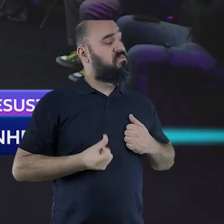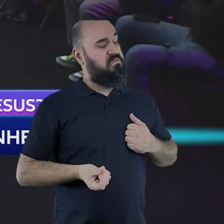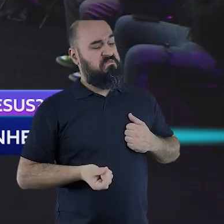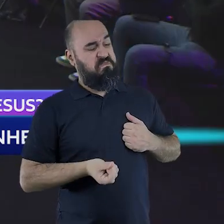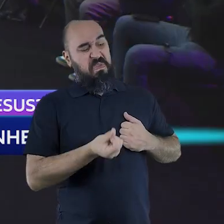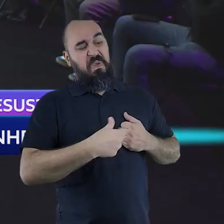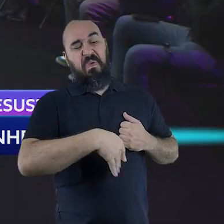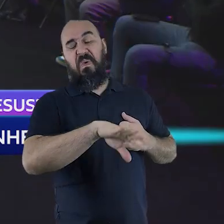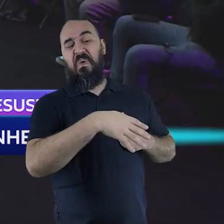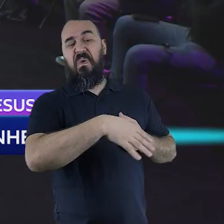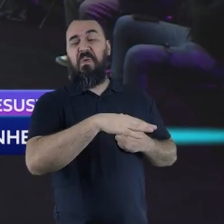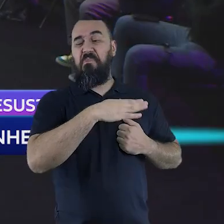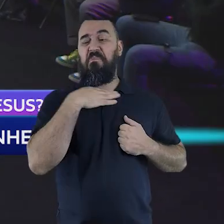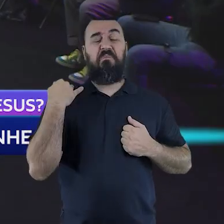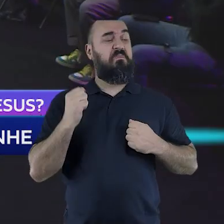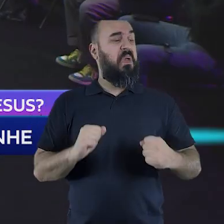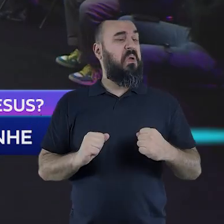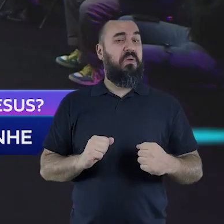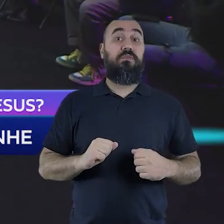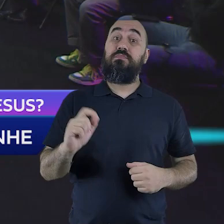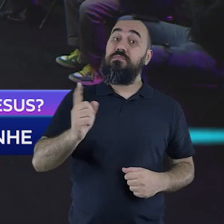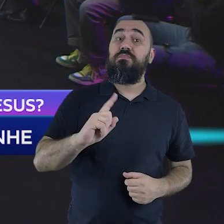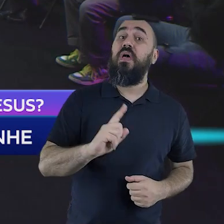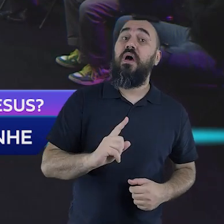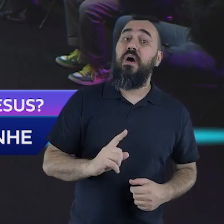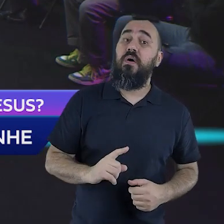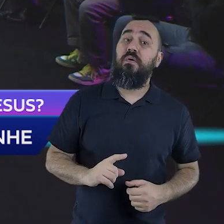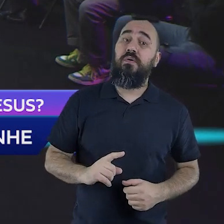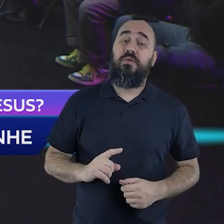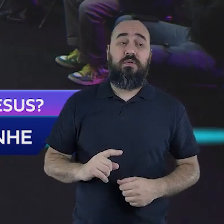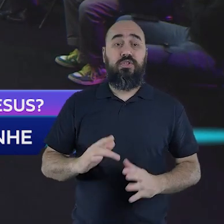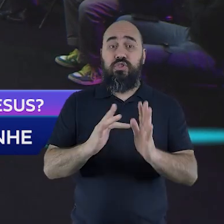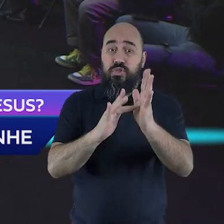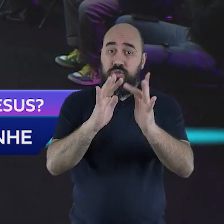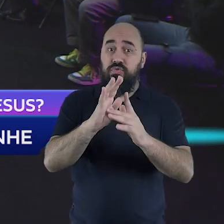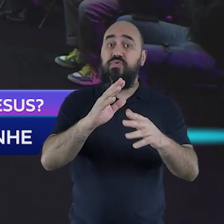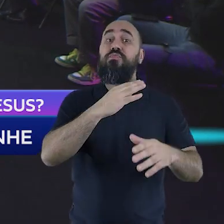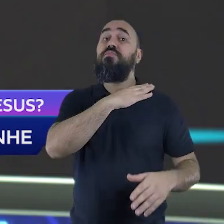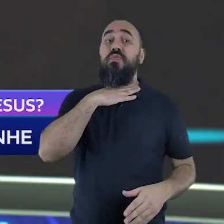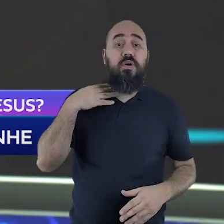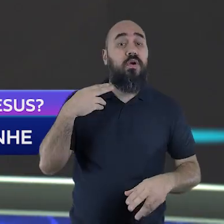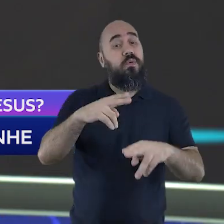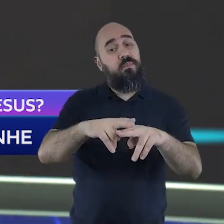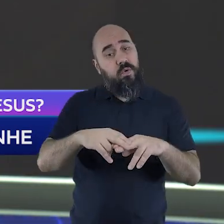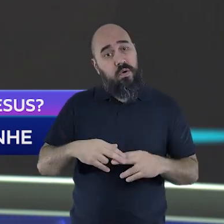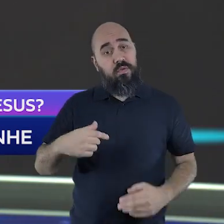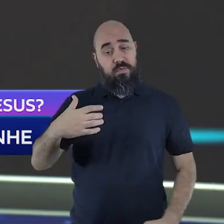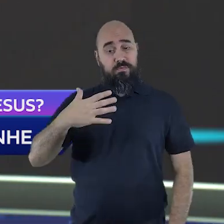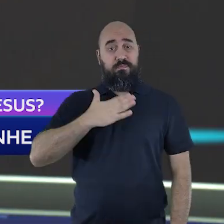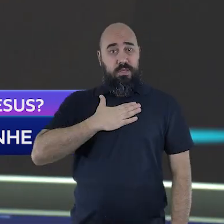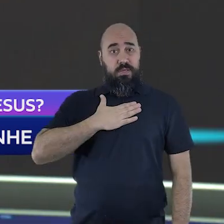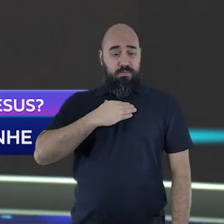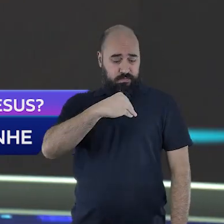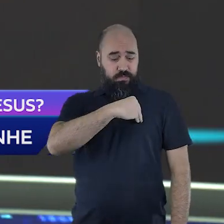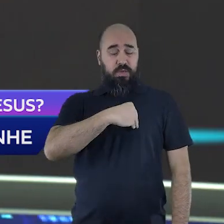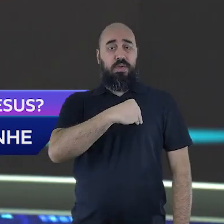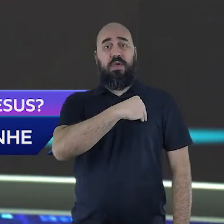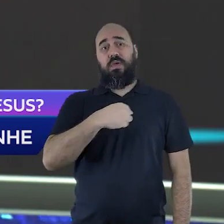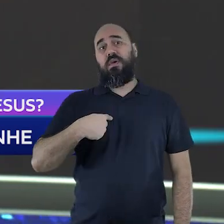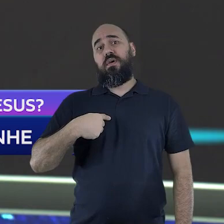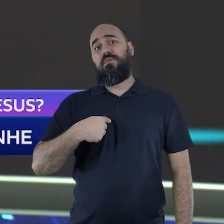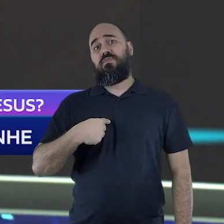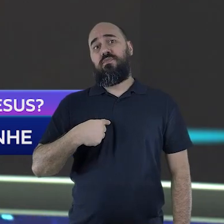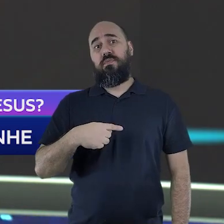O que levou Jesus à cruz foram os nossos pecados. Jesus decidiu, pelo seu